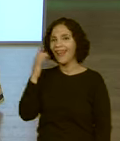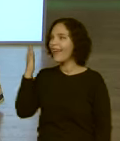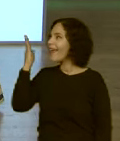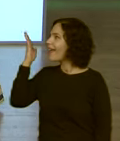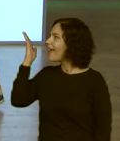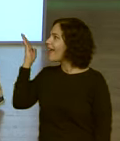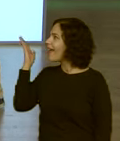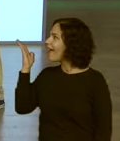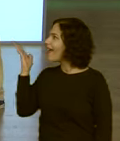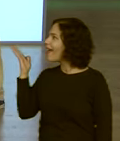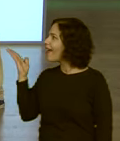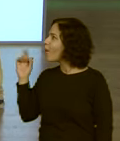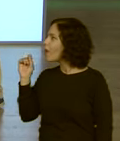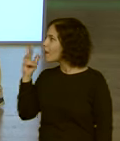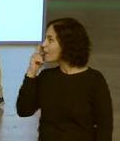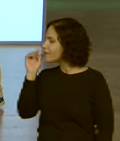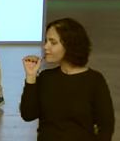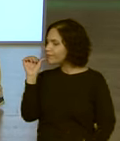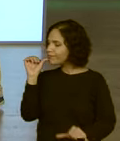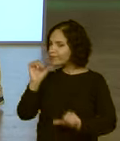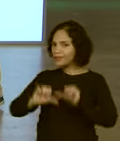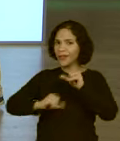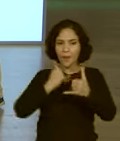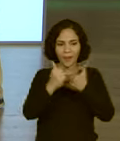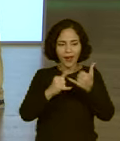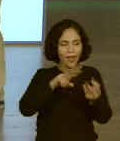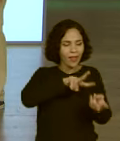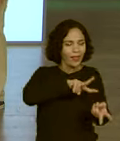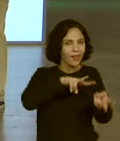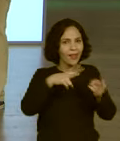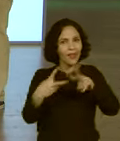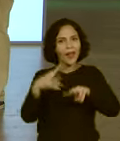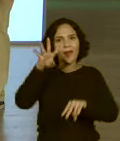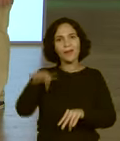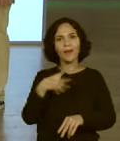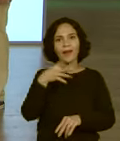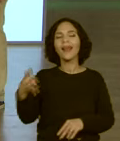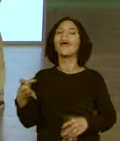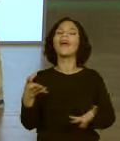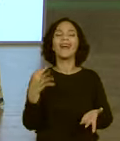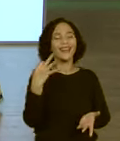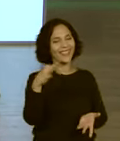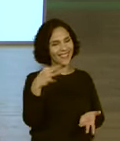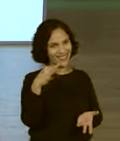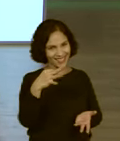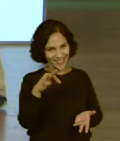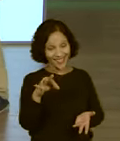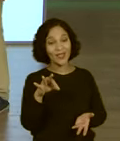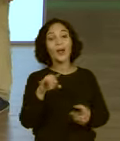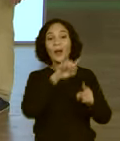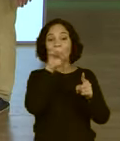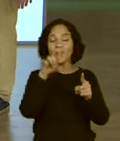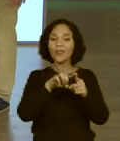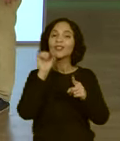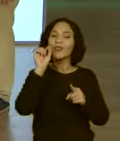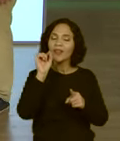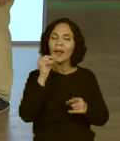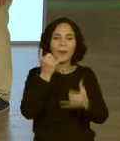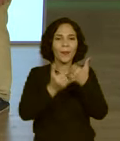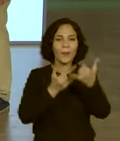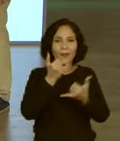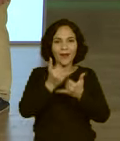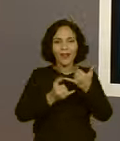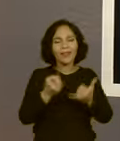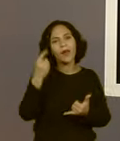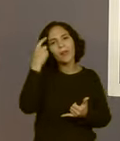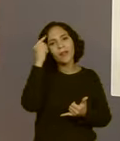uma transformação dela aqui na nossa... Para ajudar a gente a Exatamente. O objetivo dessa brincadeira era mostrar justamente que tudo